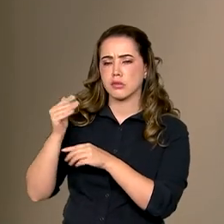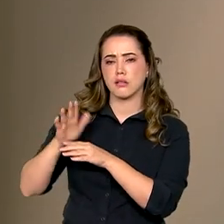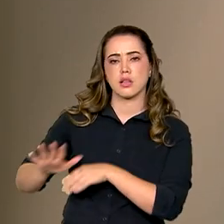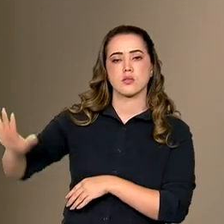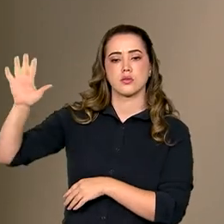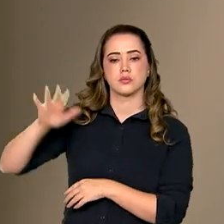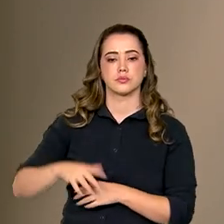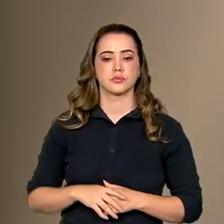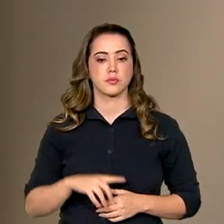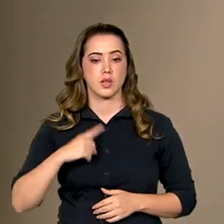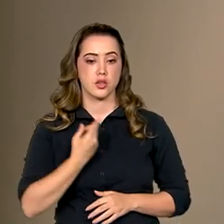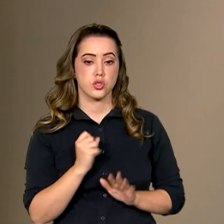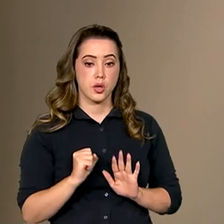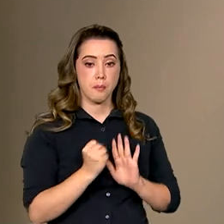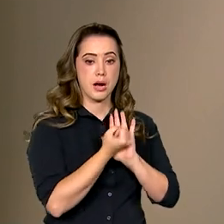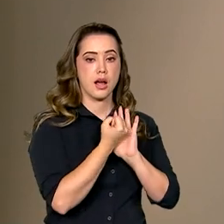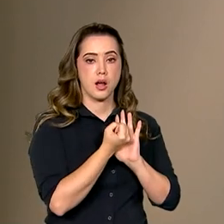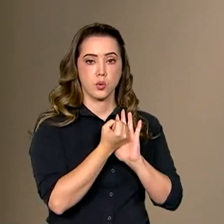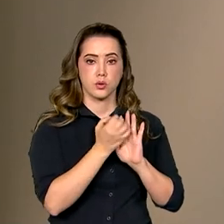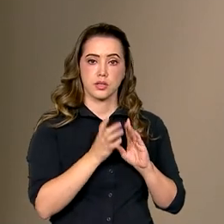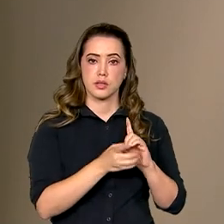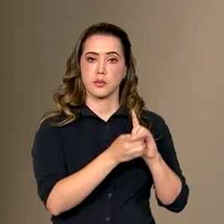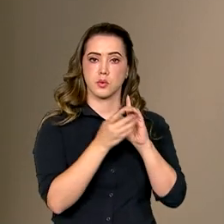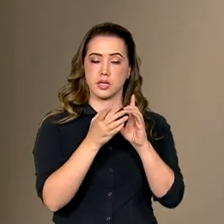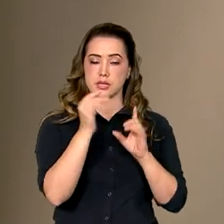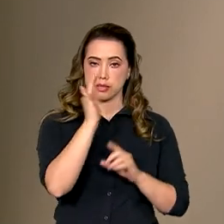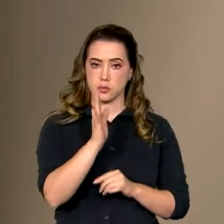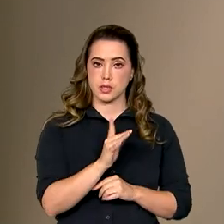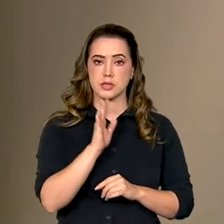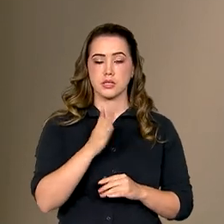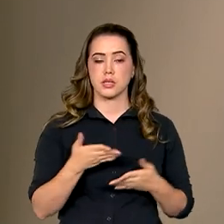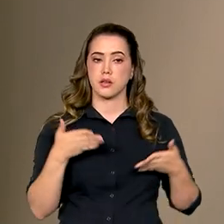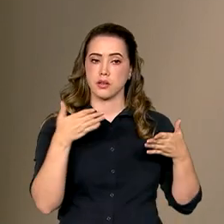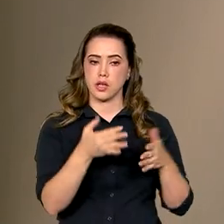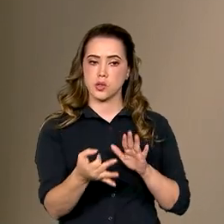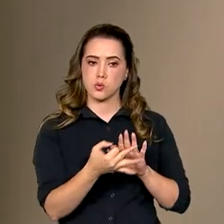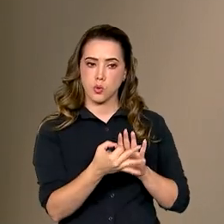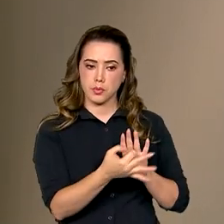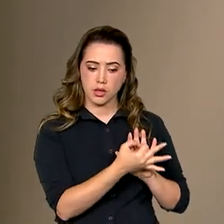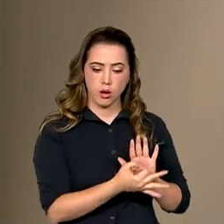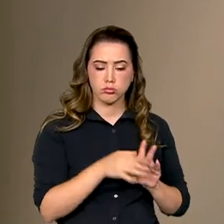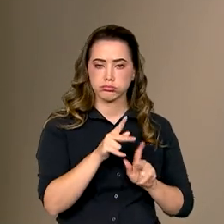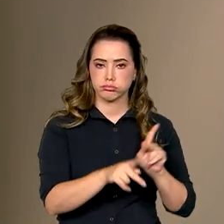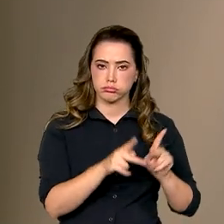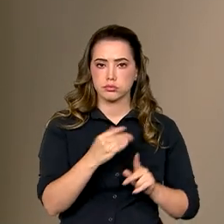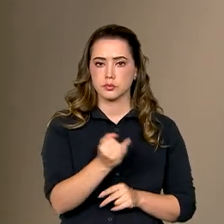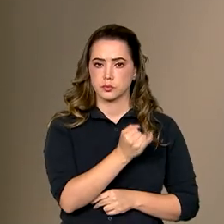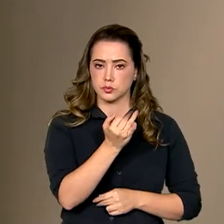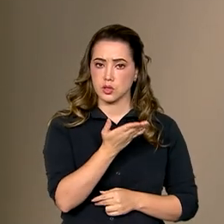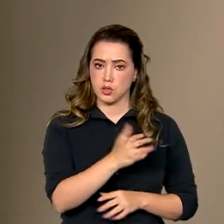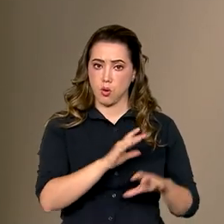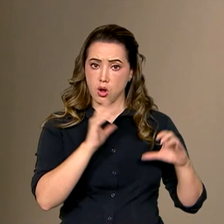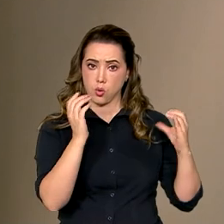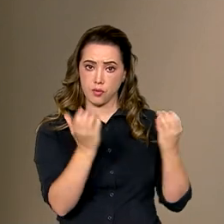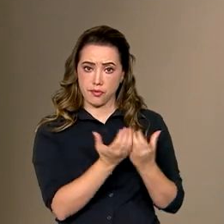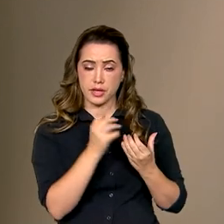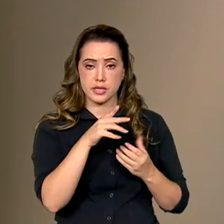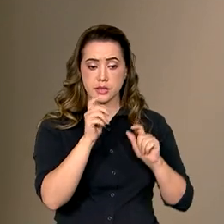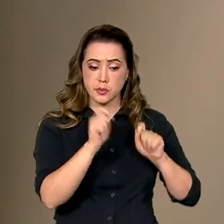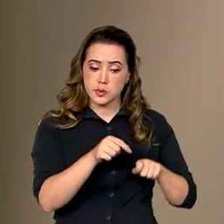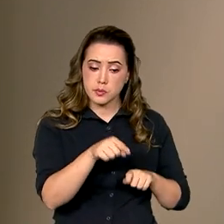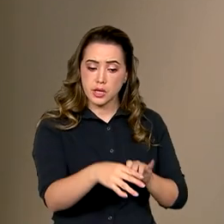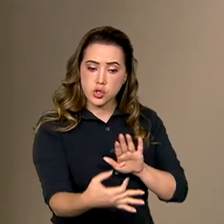democracia brasileira, que é essa sua dimensão participativa. Então, as conferências são a oportunidade de consulta e